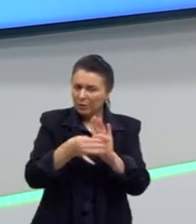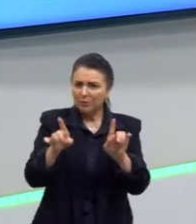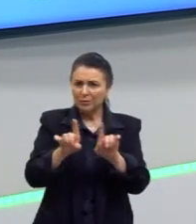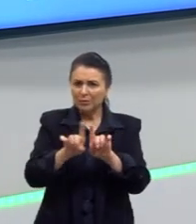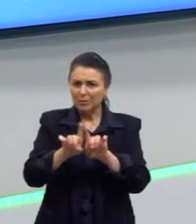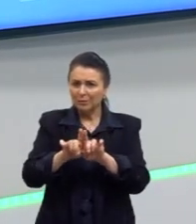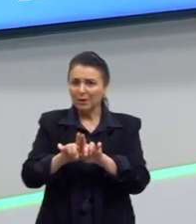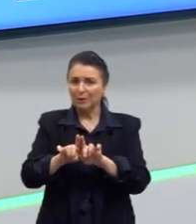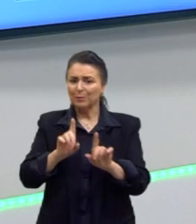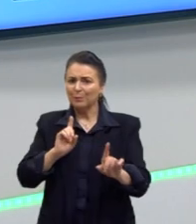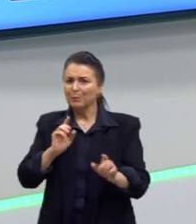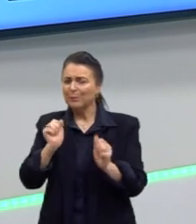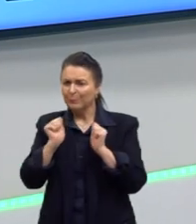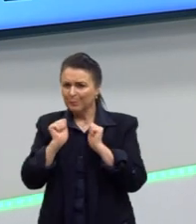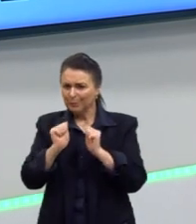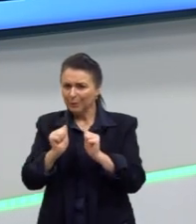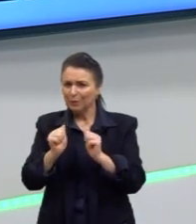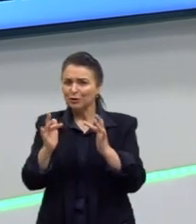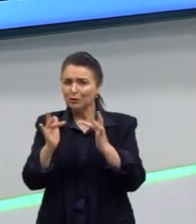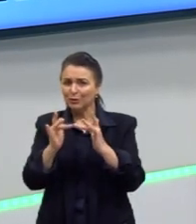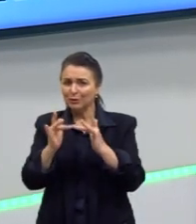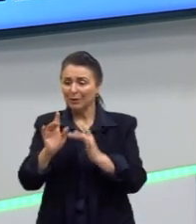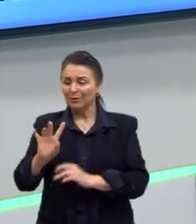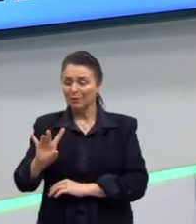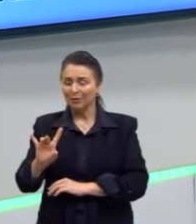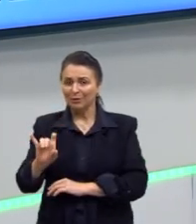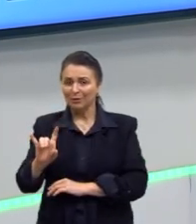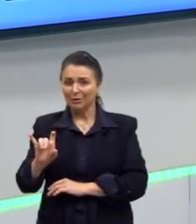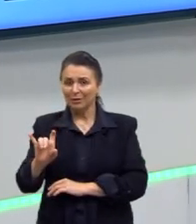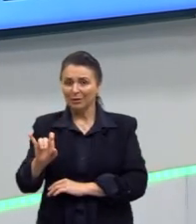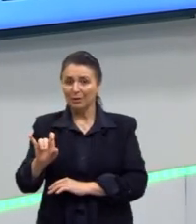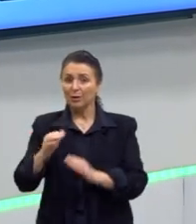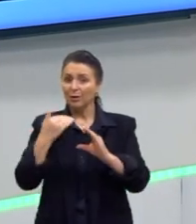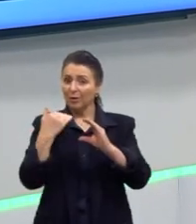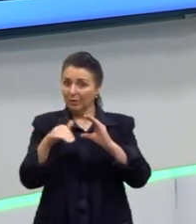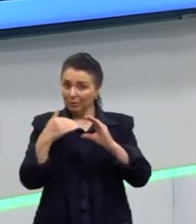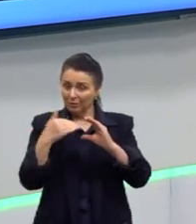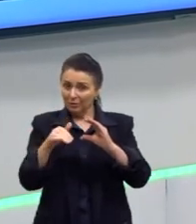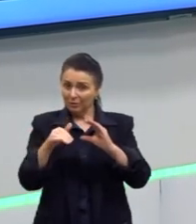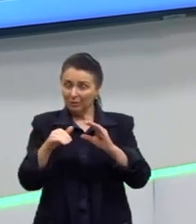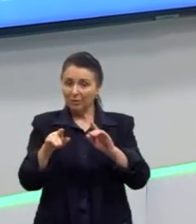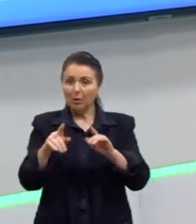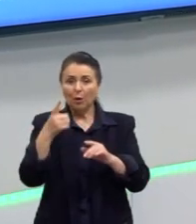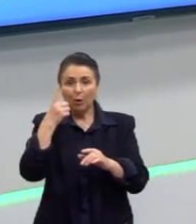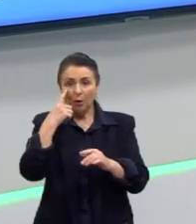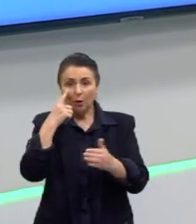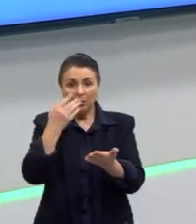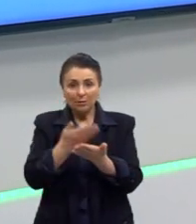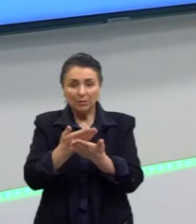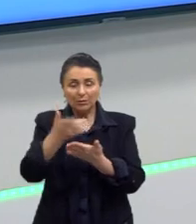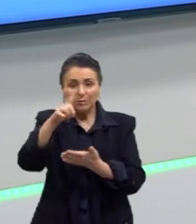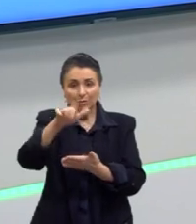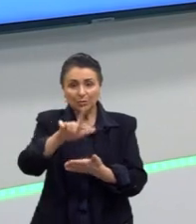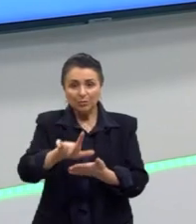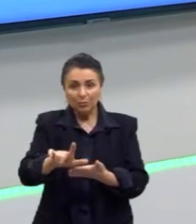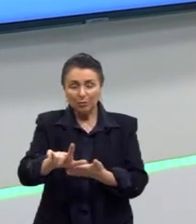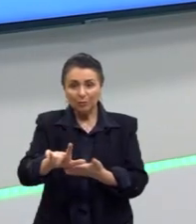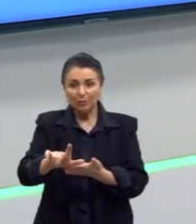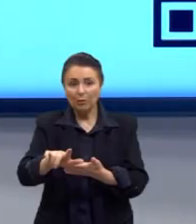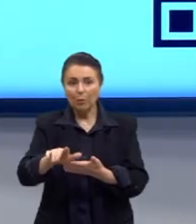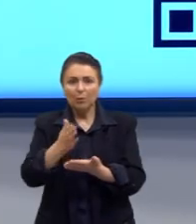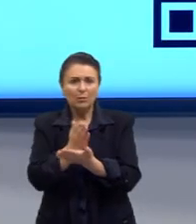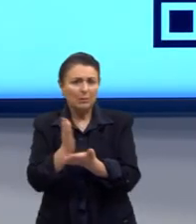vocês sabem que podem entrar em contato pelo Instagram ou pelo e-mail. Assistam novamente as aulas ou se vocês